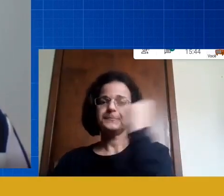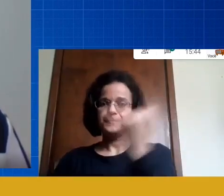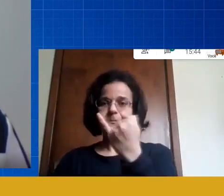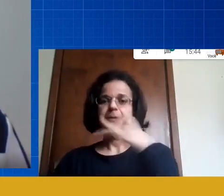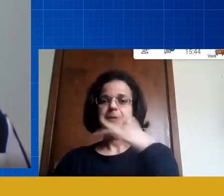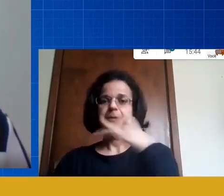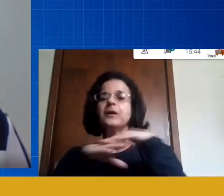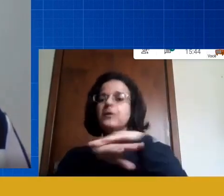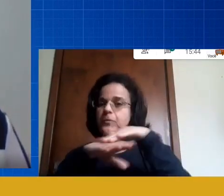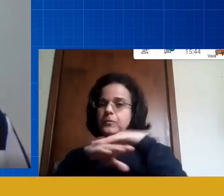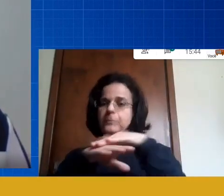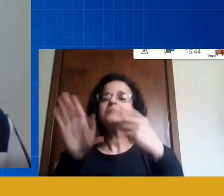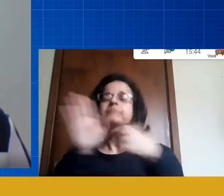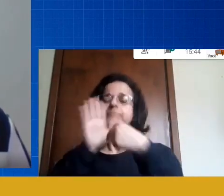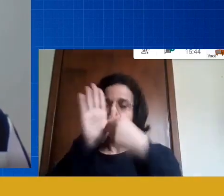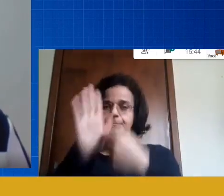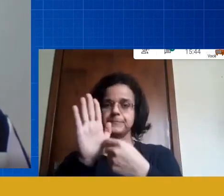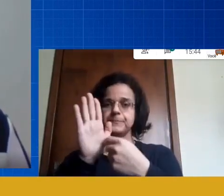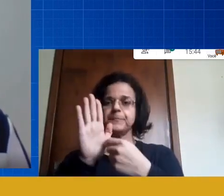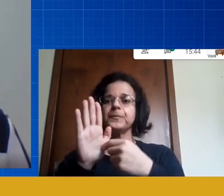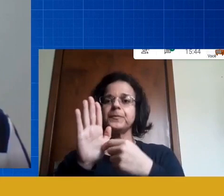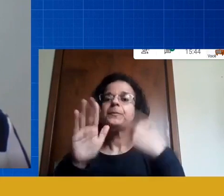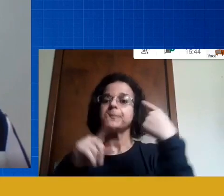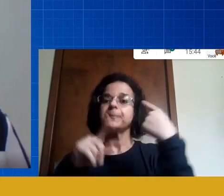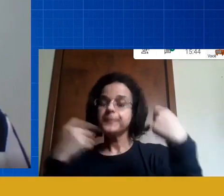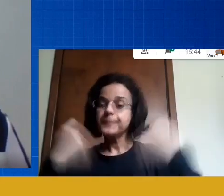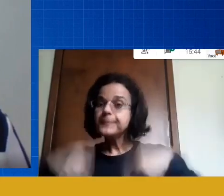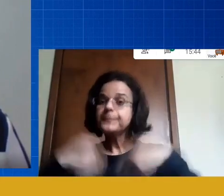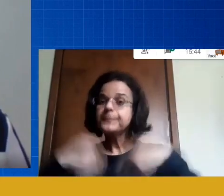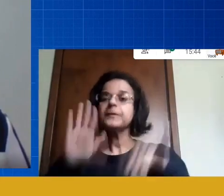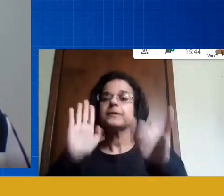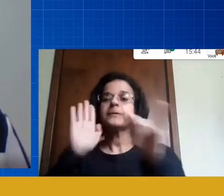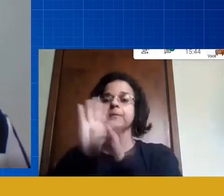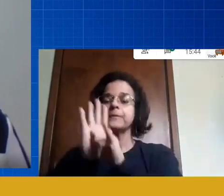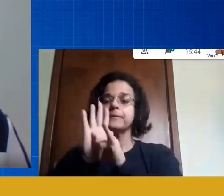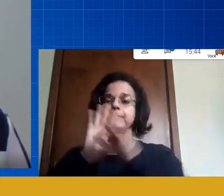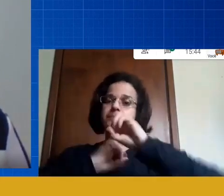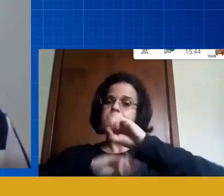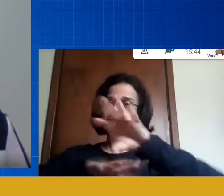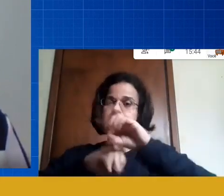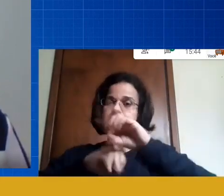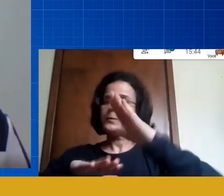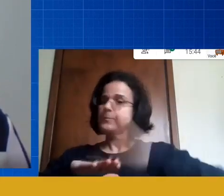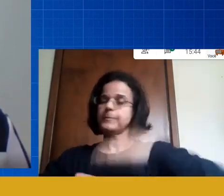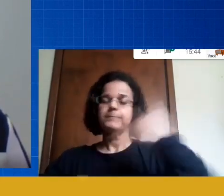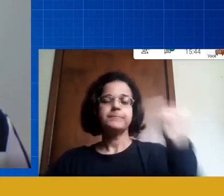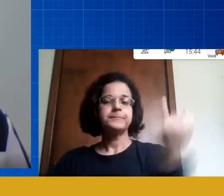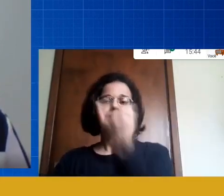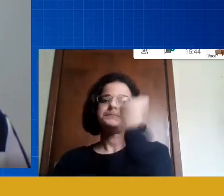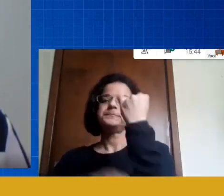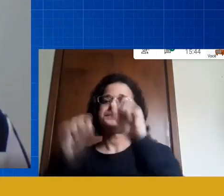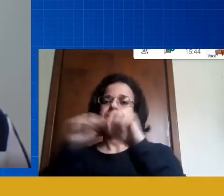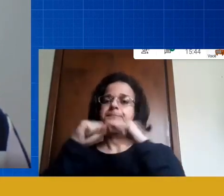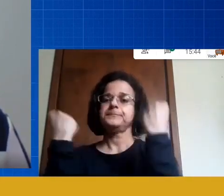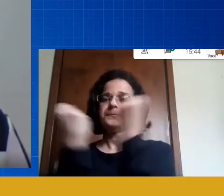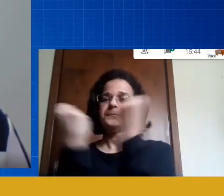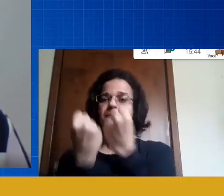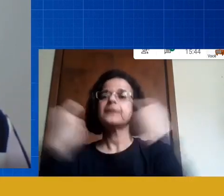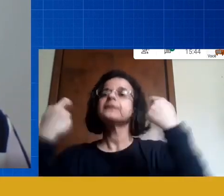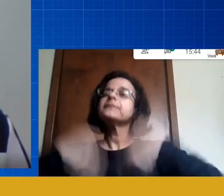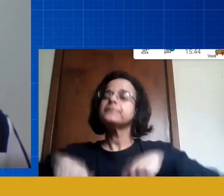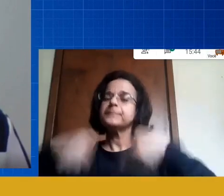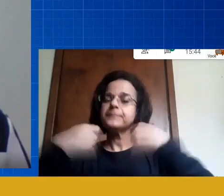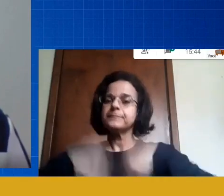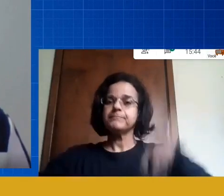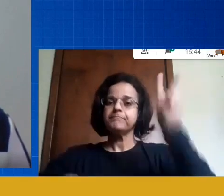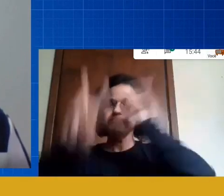fala a identidade da educação enquanto pilar dessa sociedade que nós precisamos resgatar enquanto